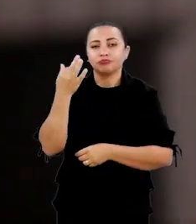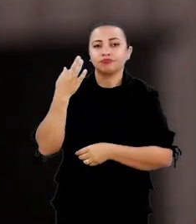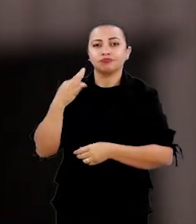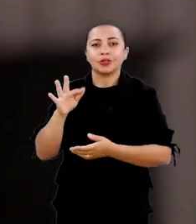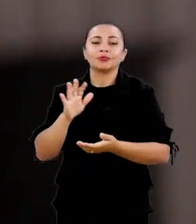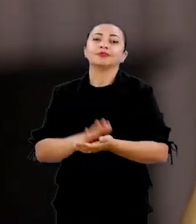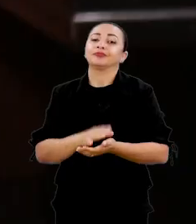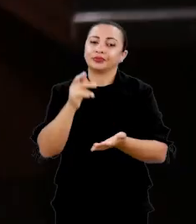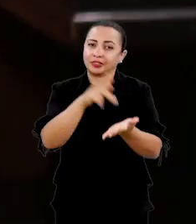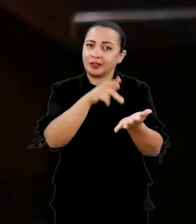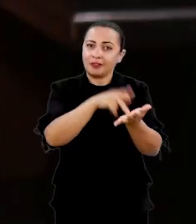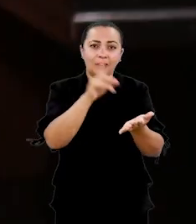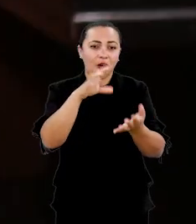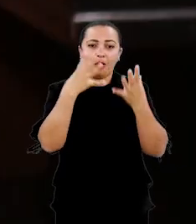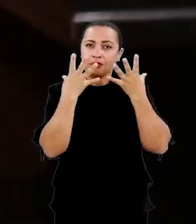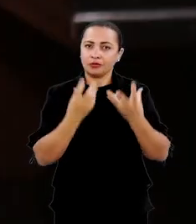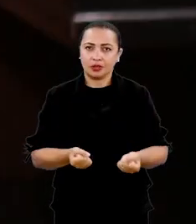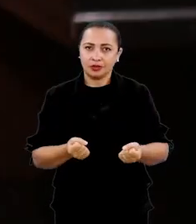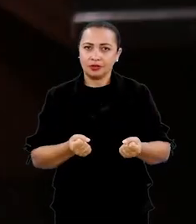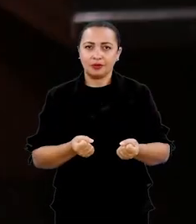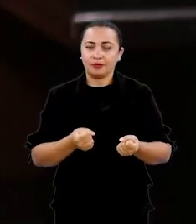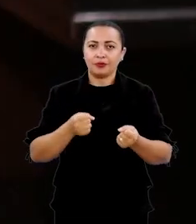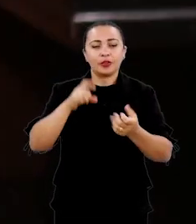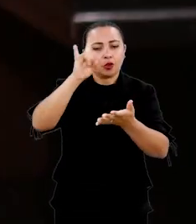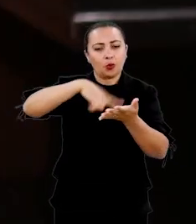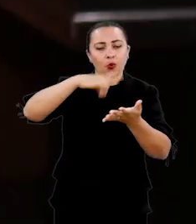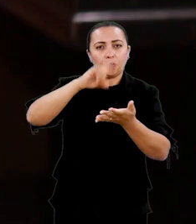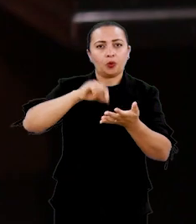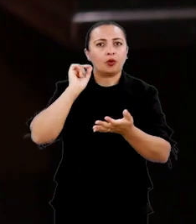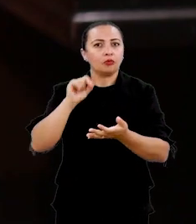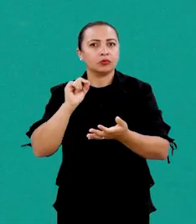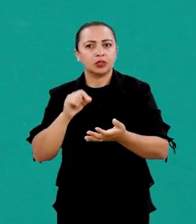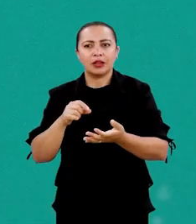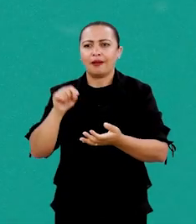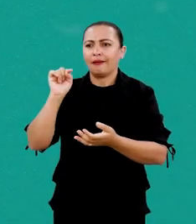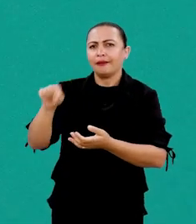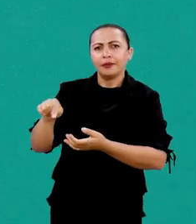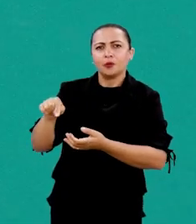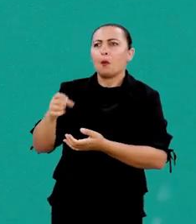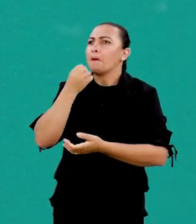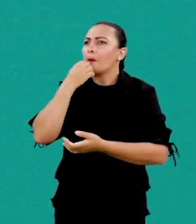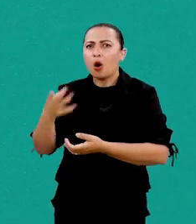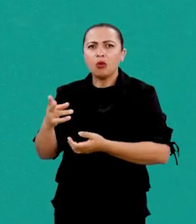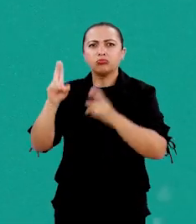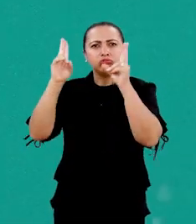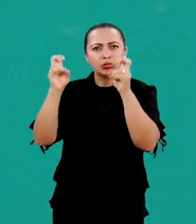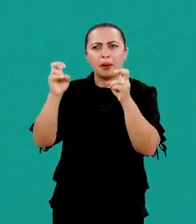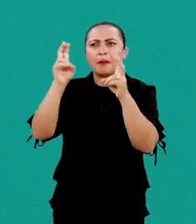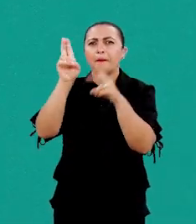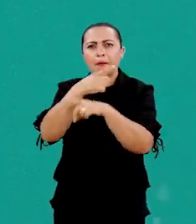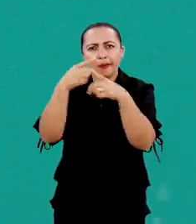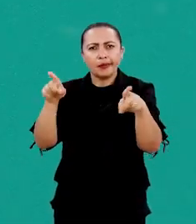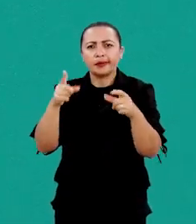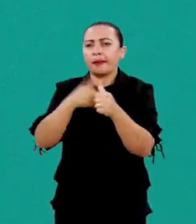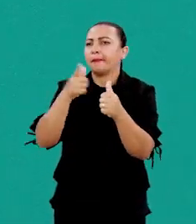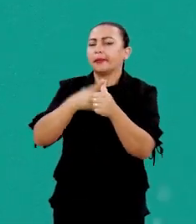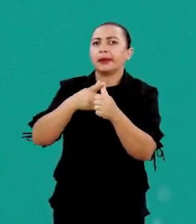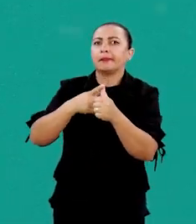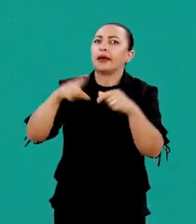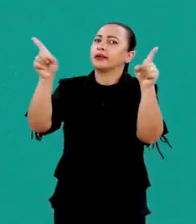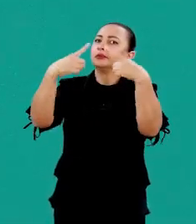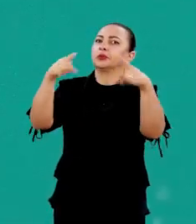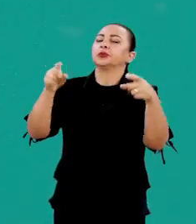diz que na verdade não há prova documental de que Isto é Bom tenha sido a primeira